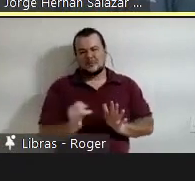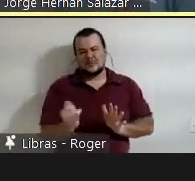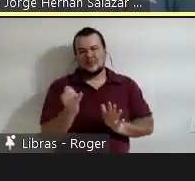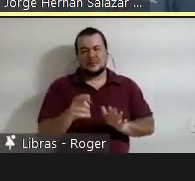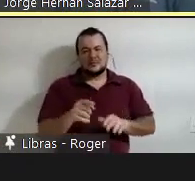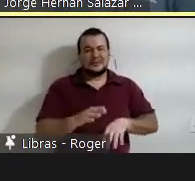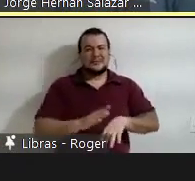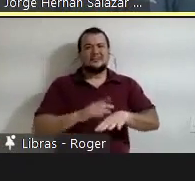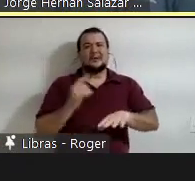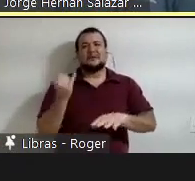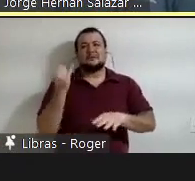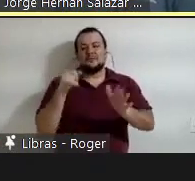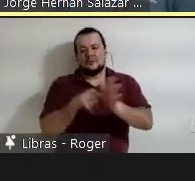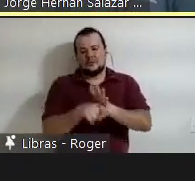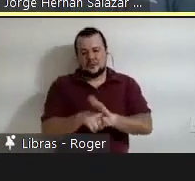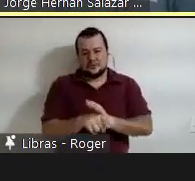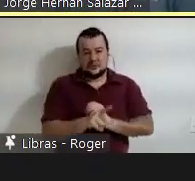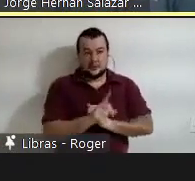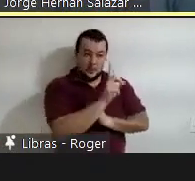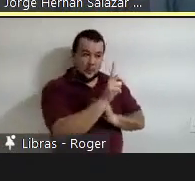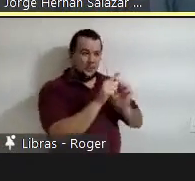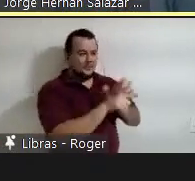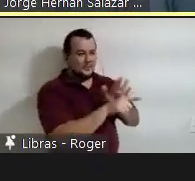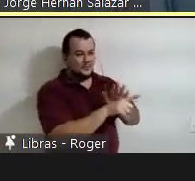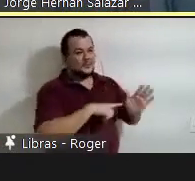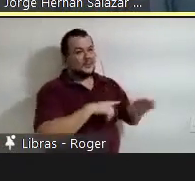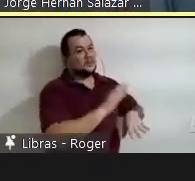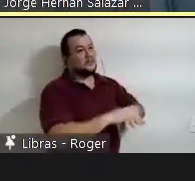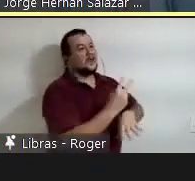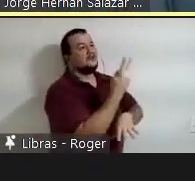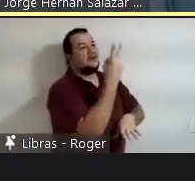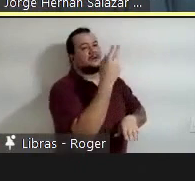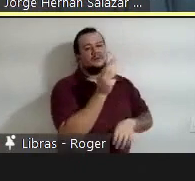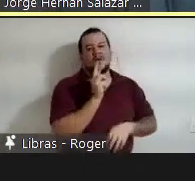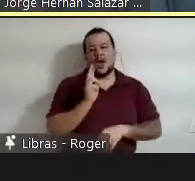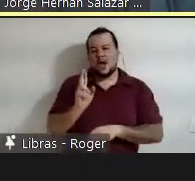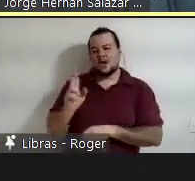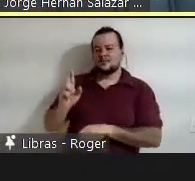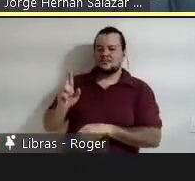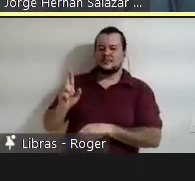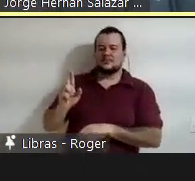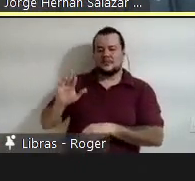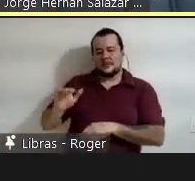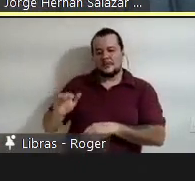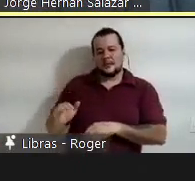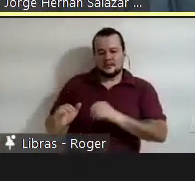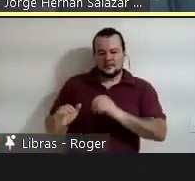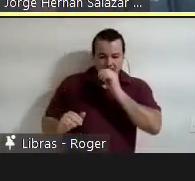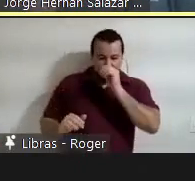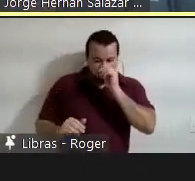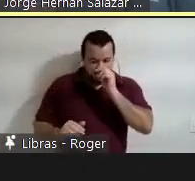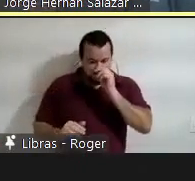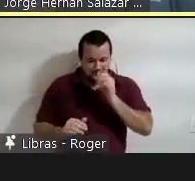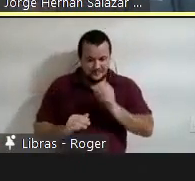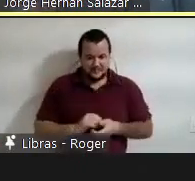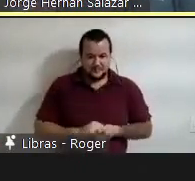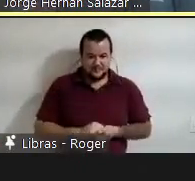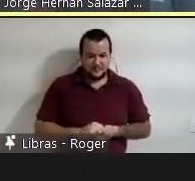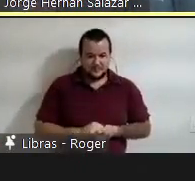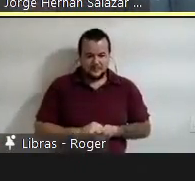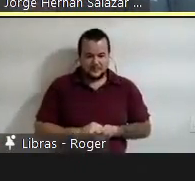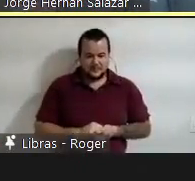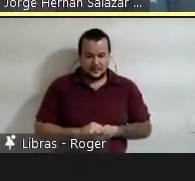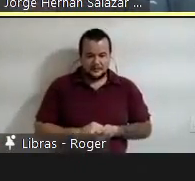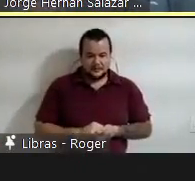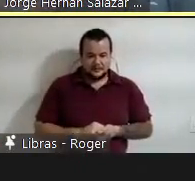que uma resposta. Além, são as perguntas as que têm o